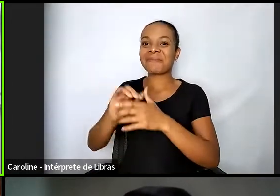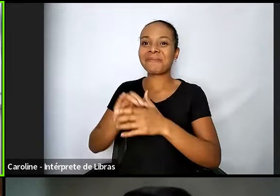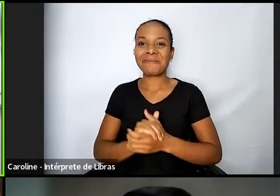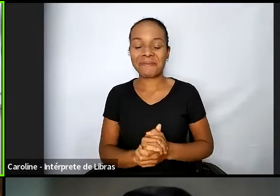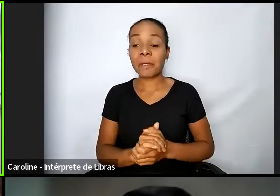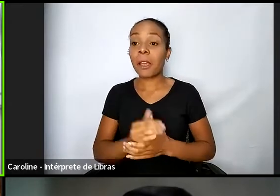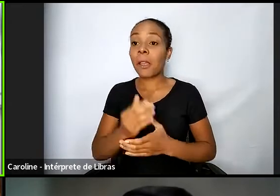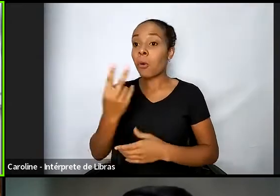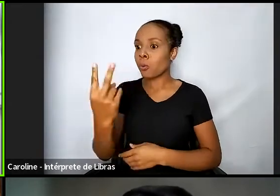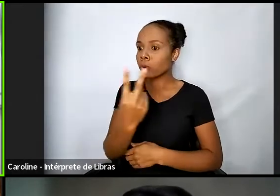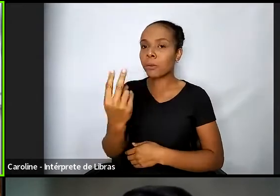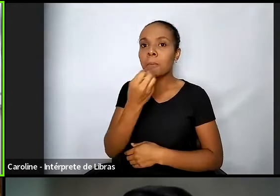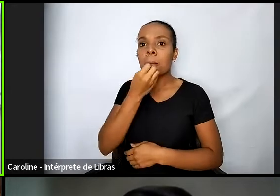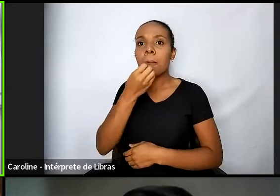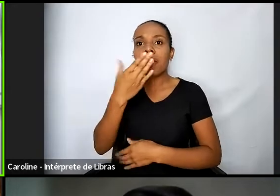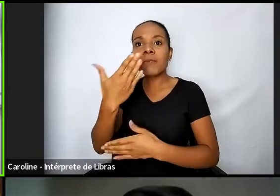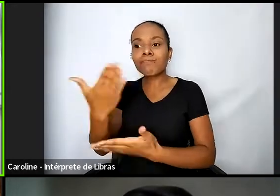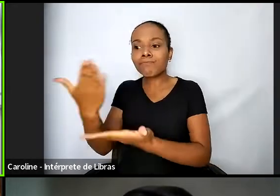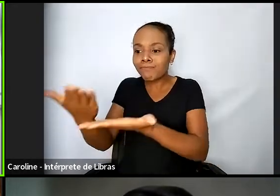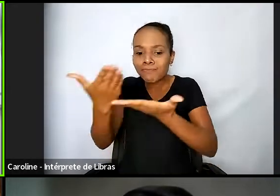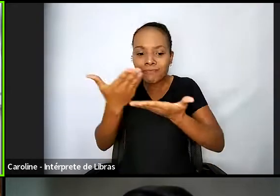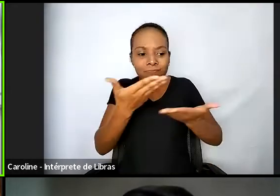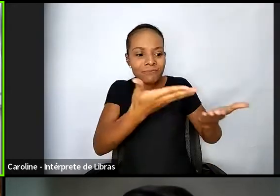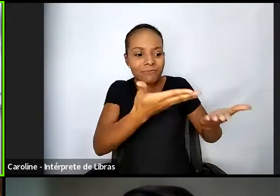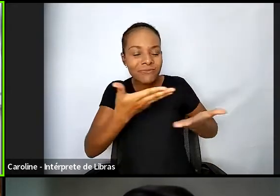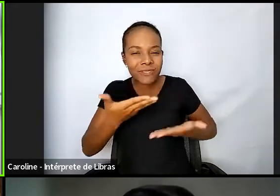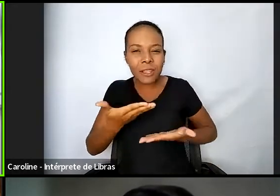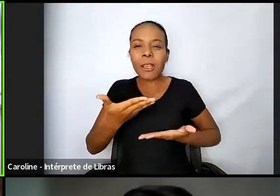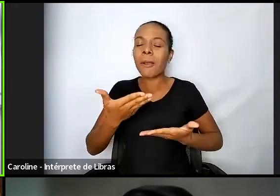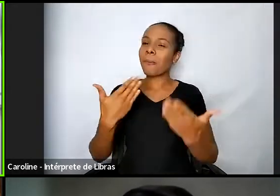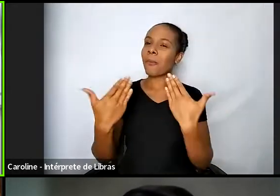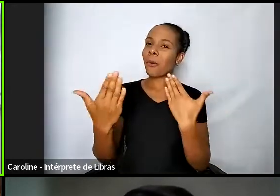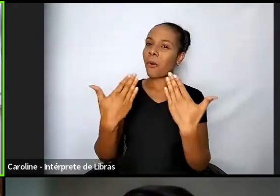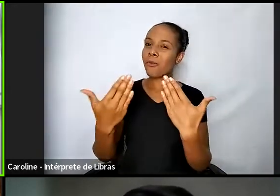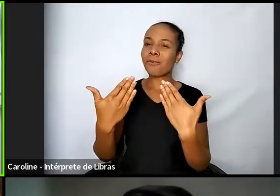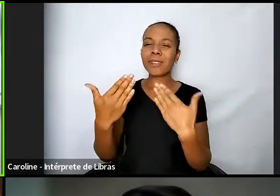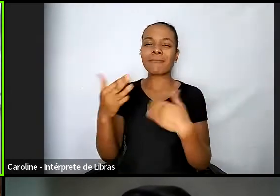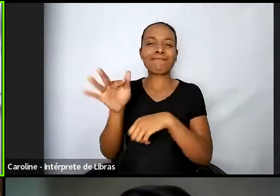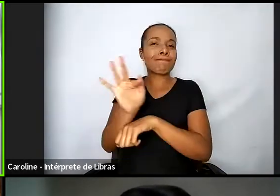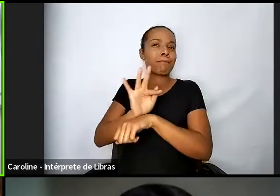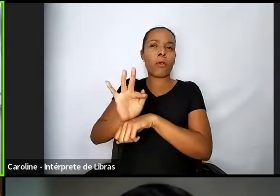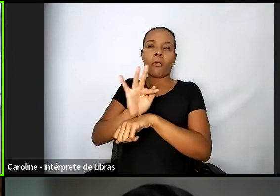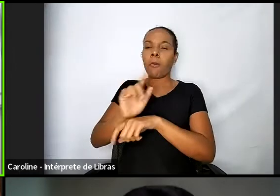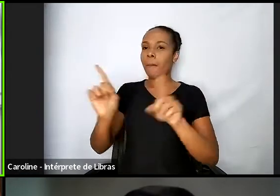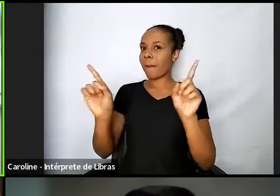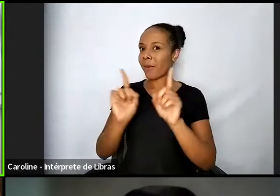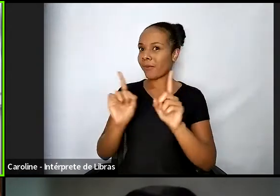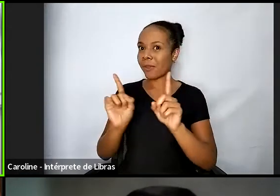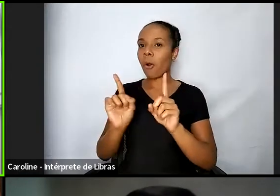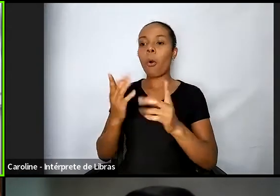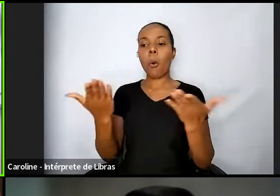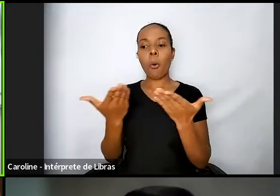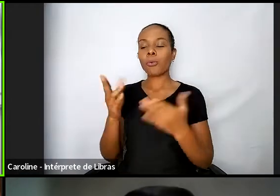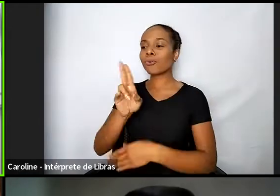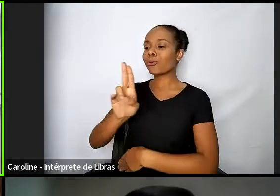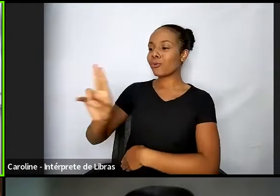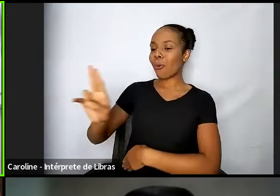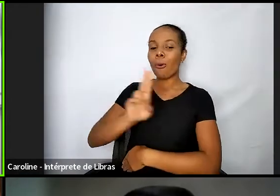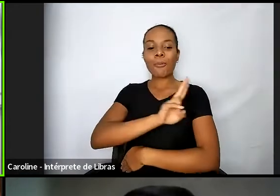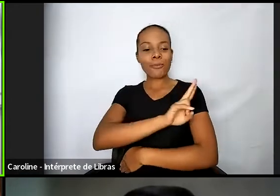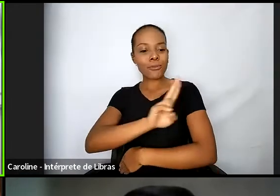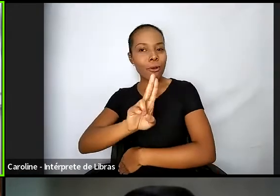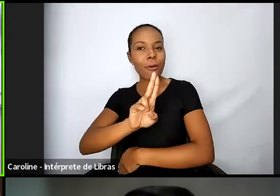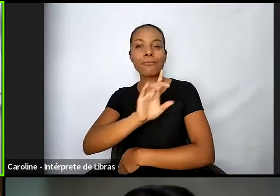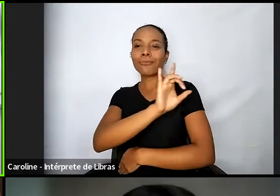tema, a essa conversa informal. Nós já combinamos que nós vamos chamar aqui pelos nomes de cada um, sem maiores